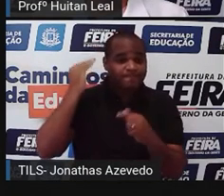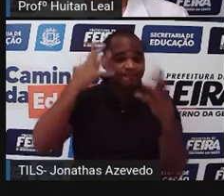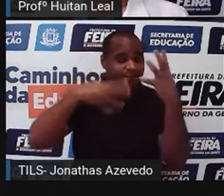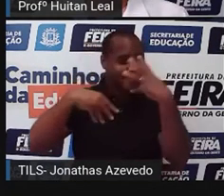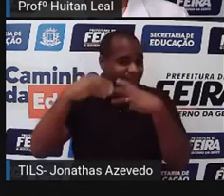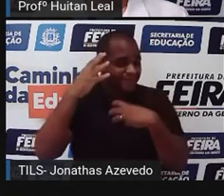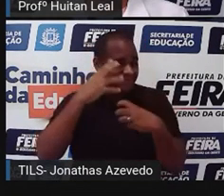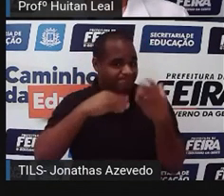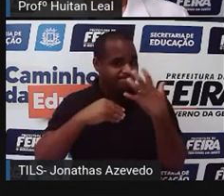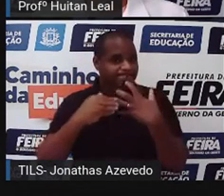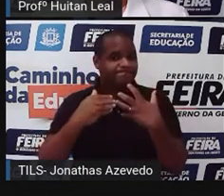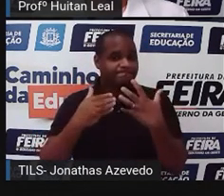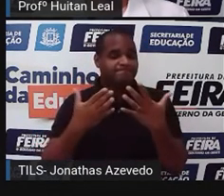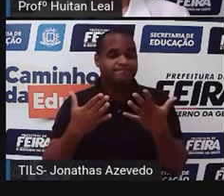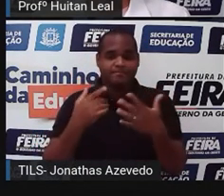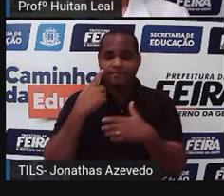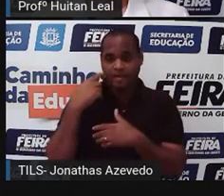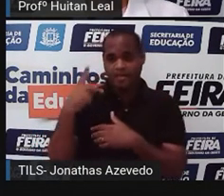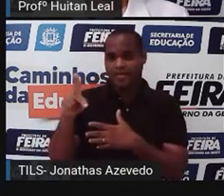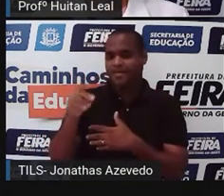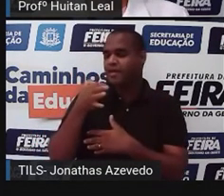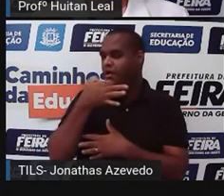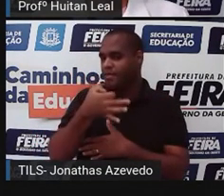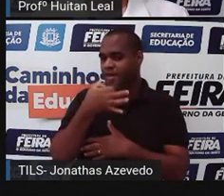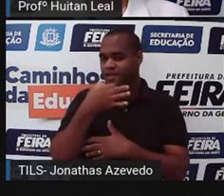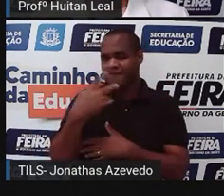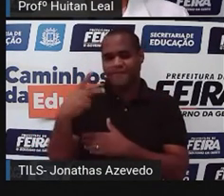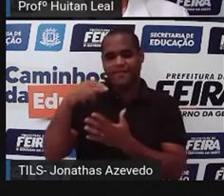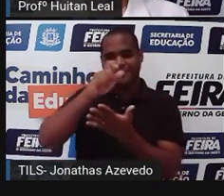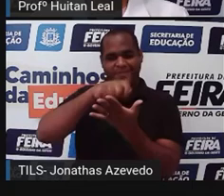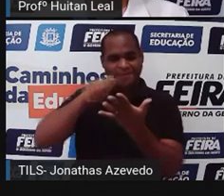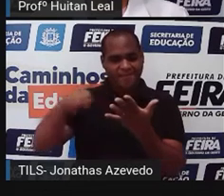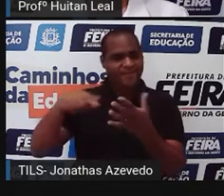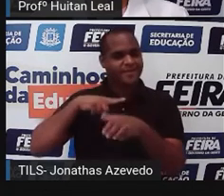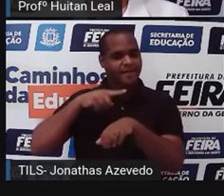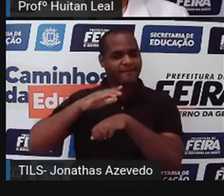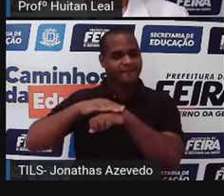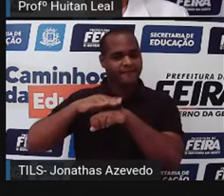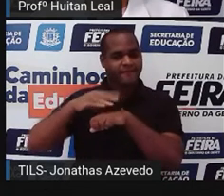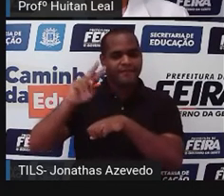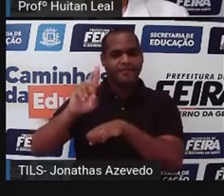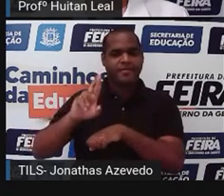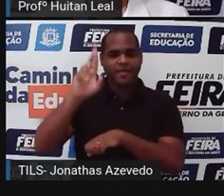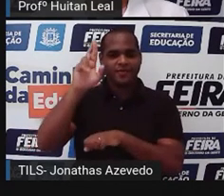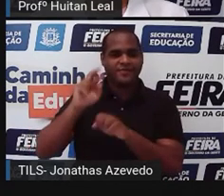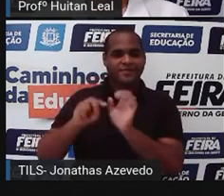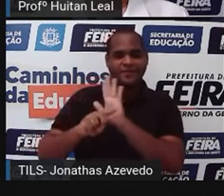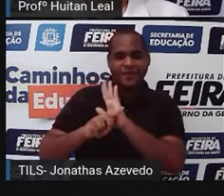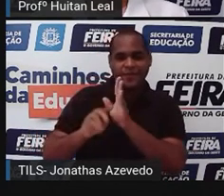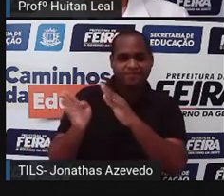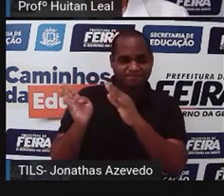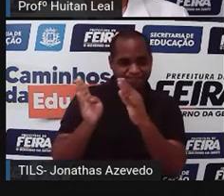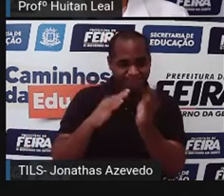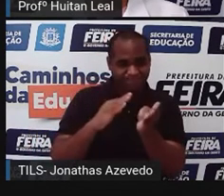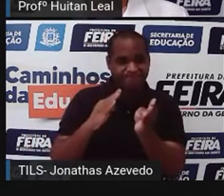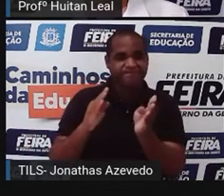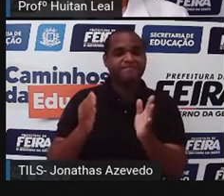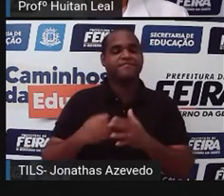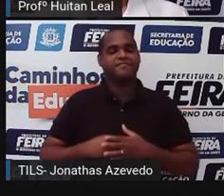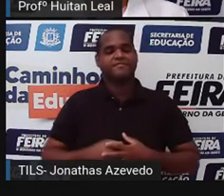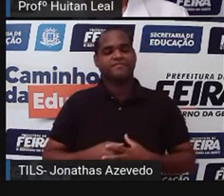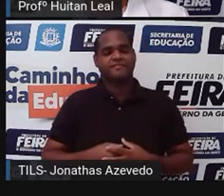isso é a opinião do produtor, da pessoa que está produzindo o filme. Então, está sendo colocado aqui